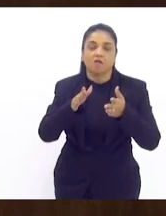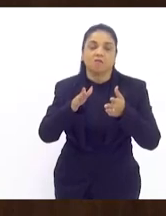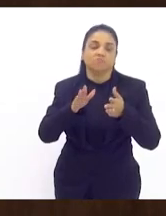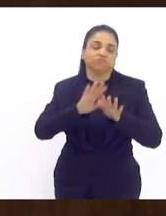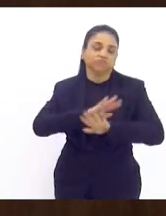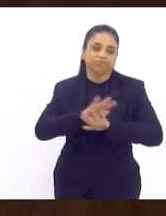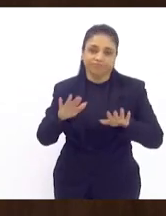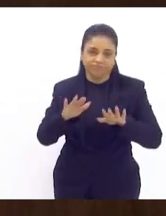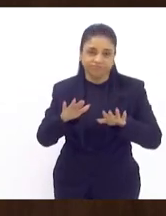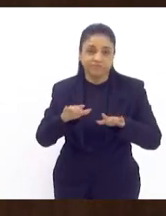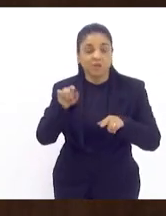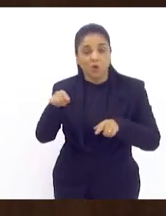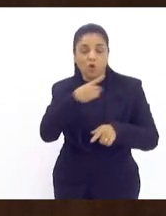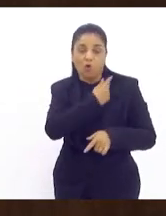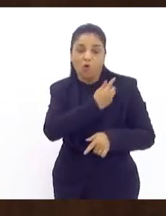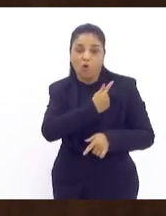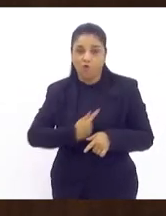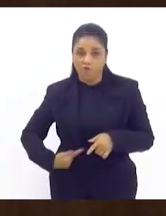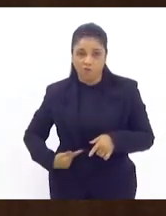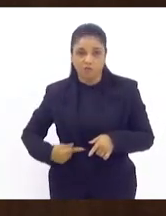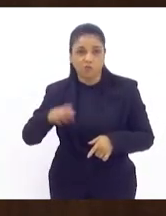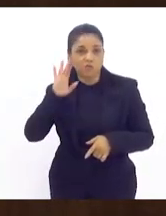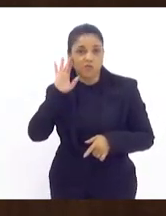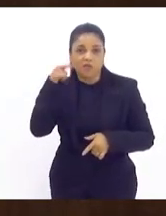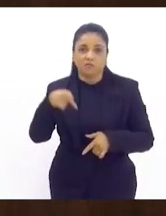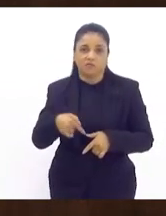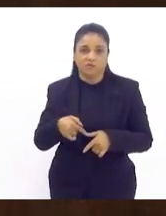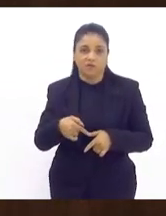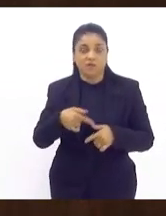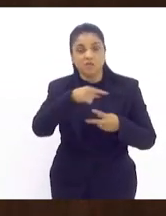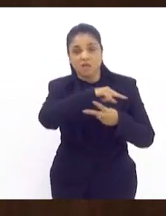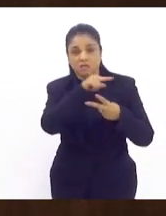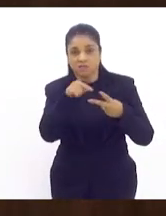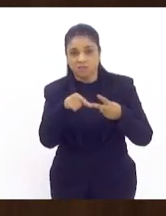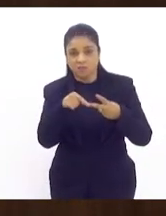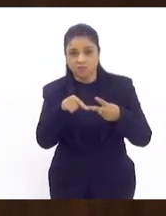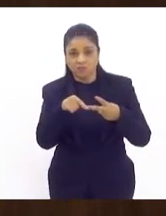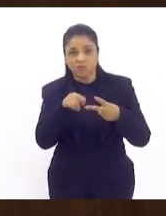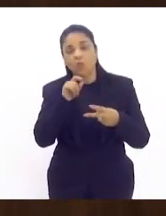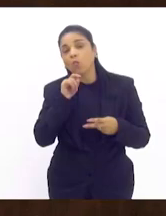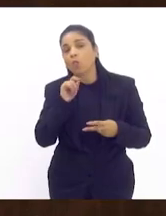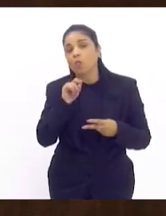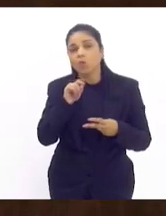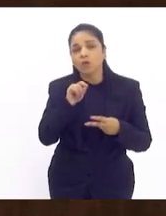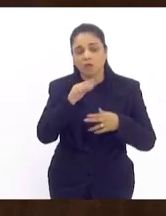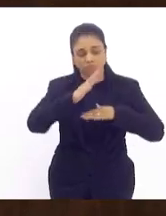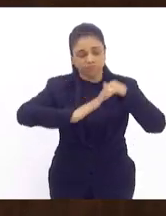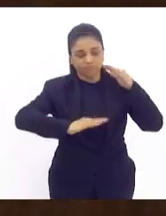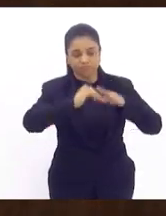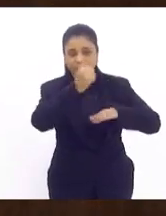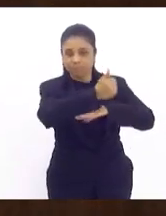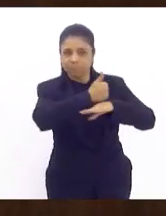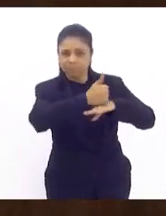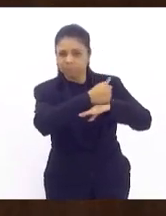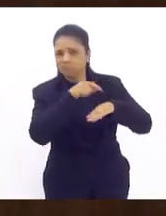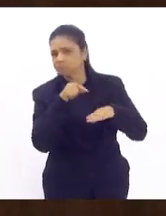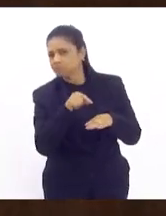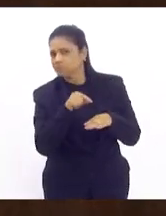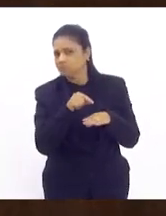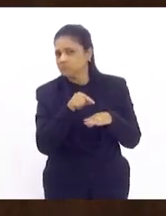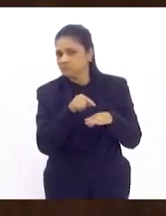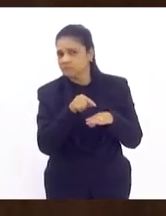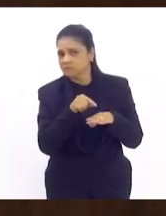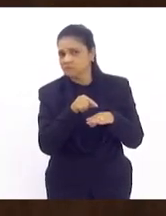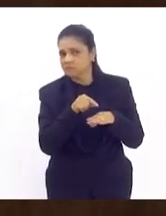questão e a segunda nós não devemos esquecer o que que levou essa categoria de trabalhadores e trabalhadores